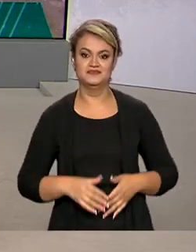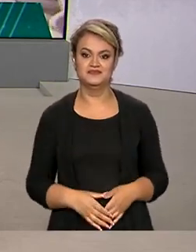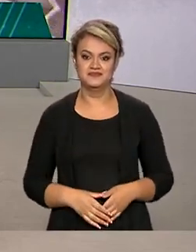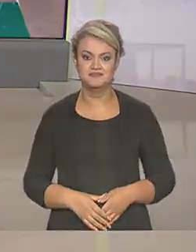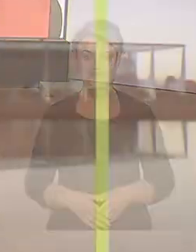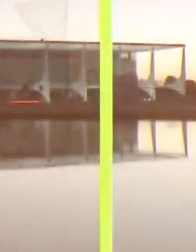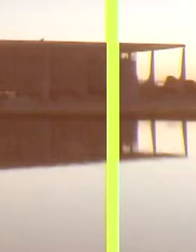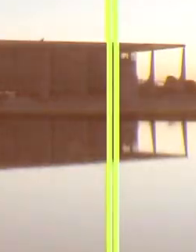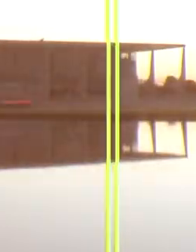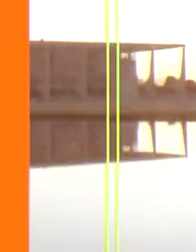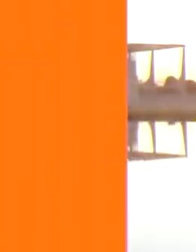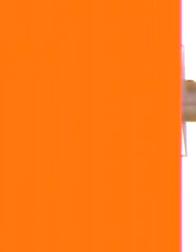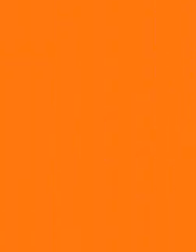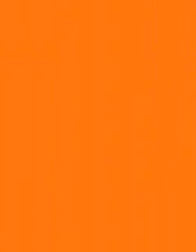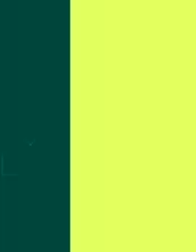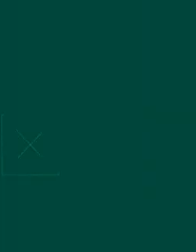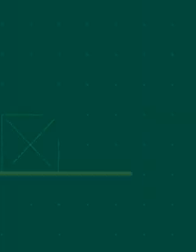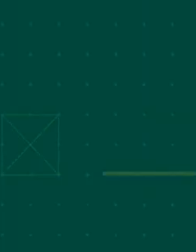está no ar.